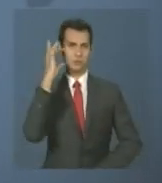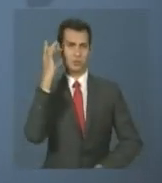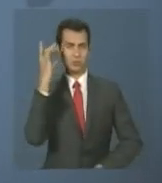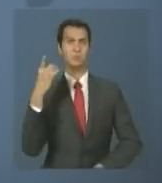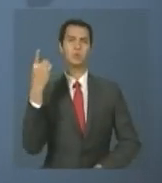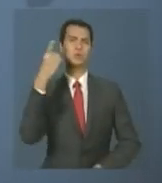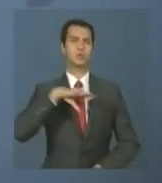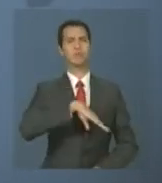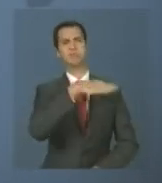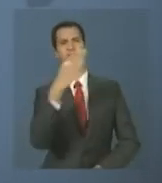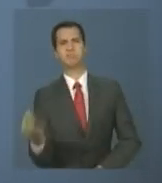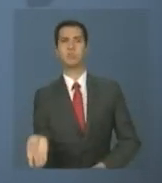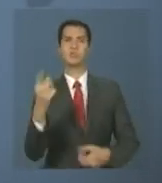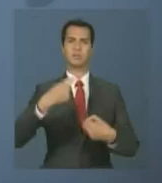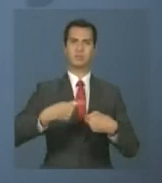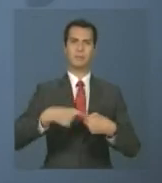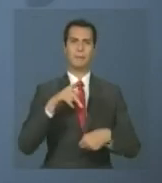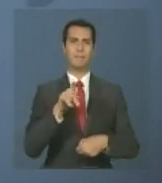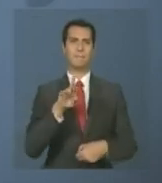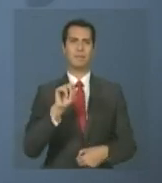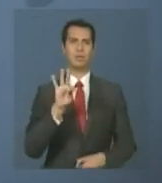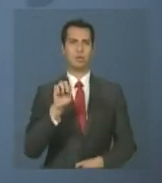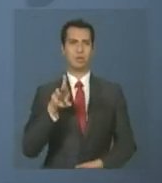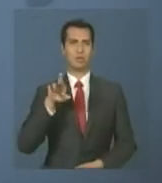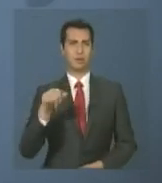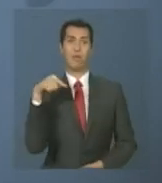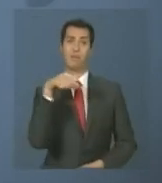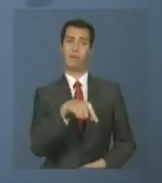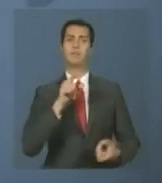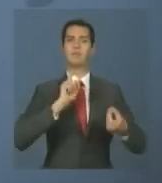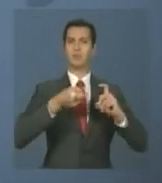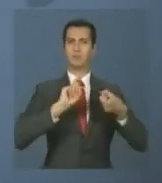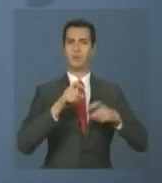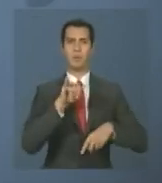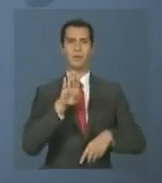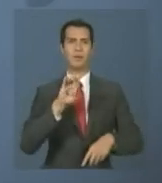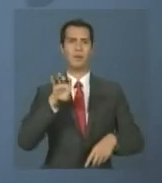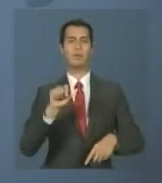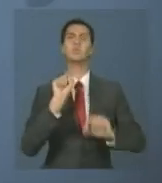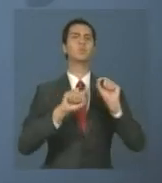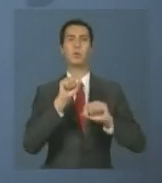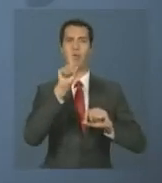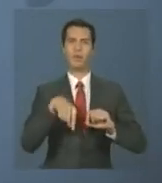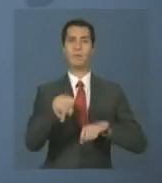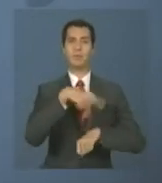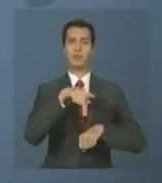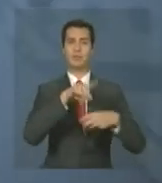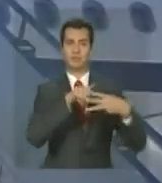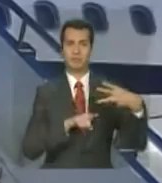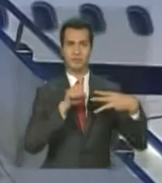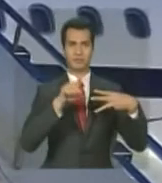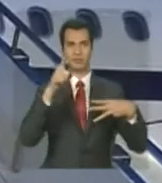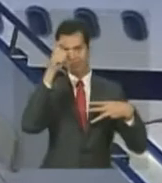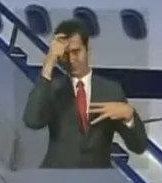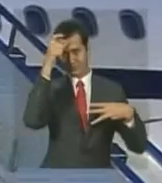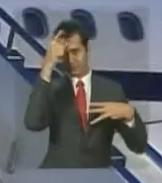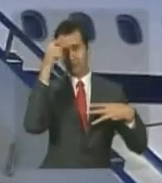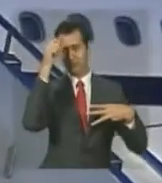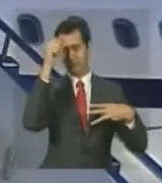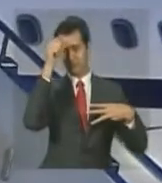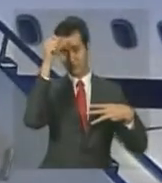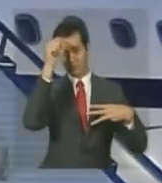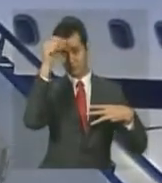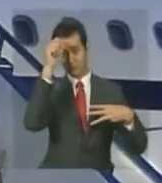África do Sul, onde participou da quinta cúpula do IBAS, fórum que reúne Brasil, África do Sul e Índia. A